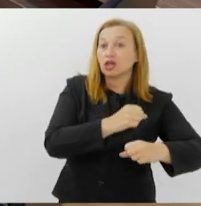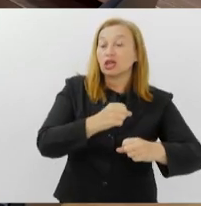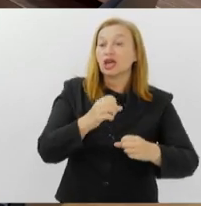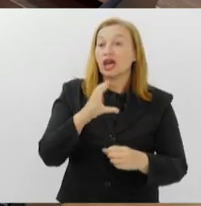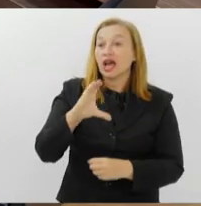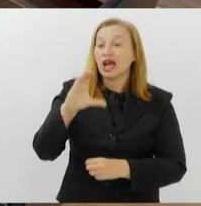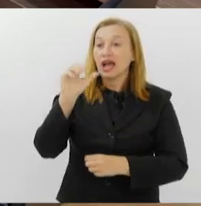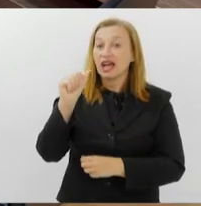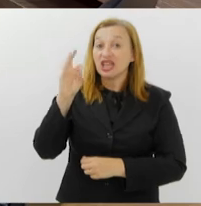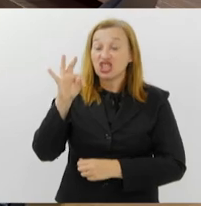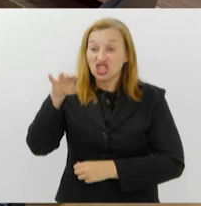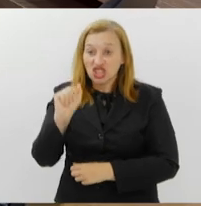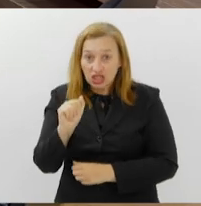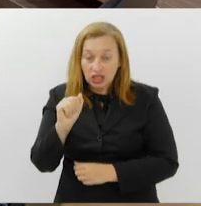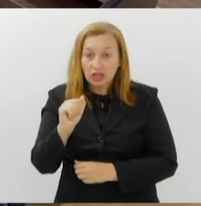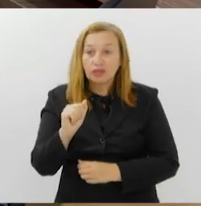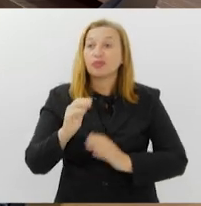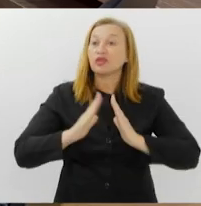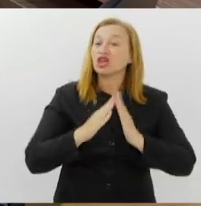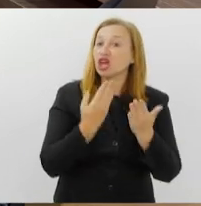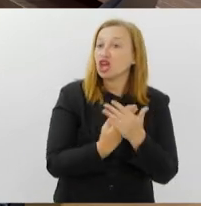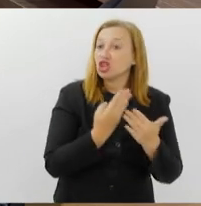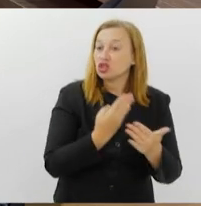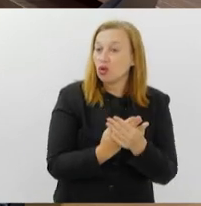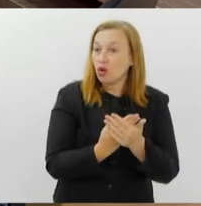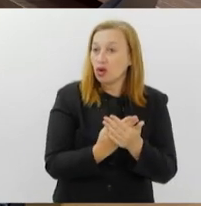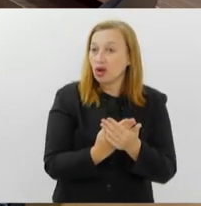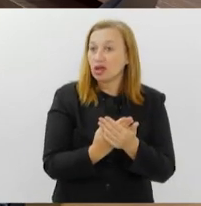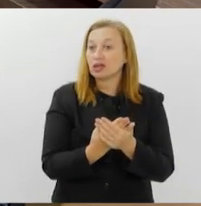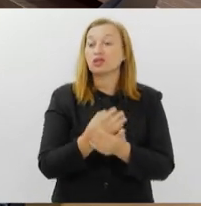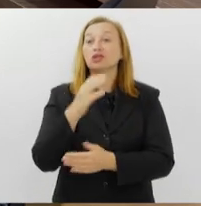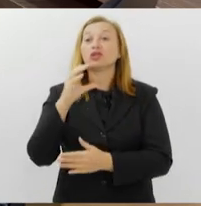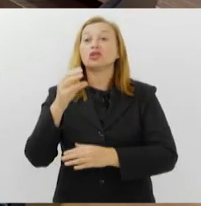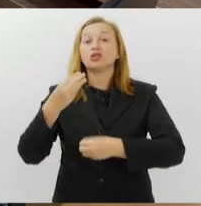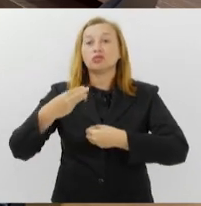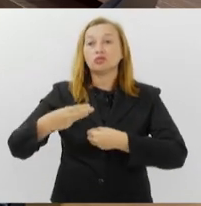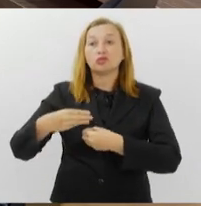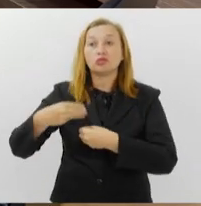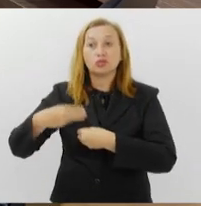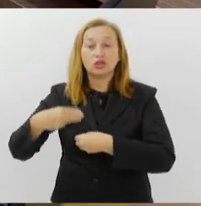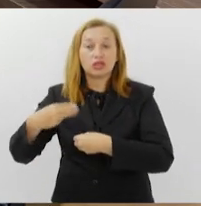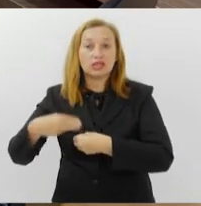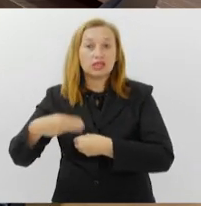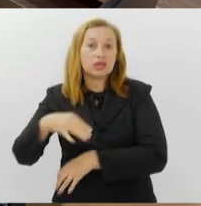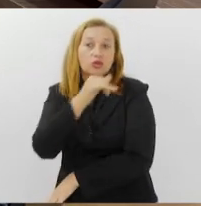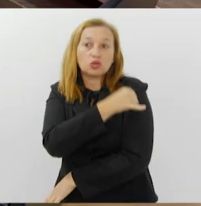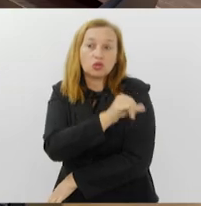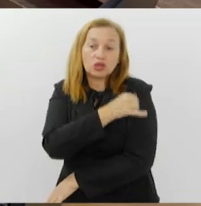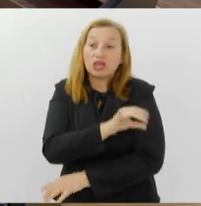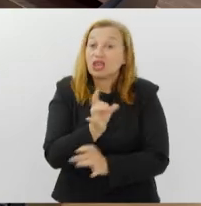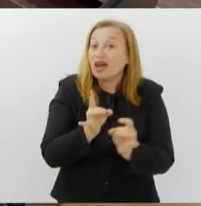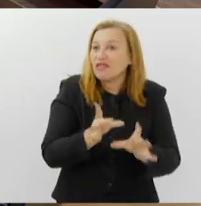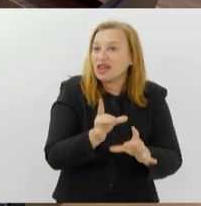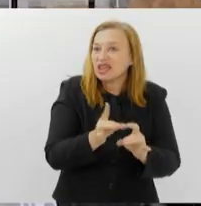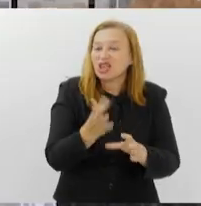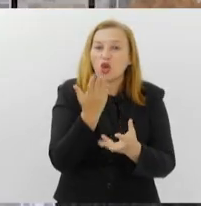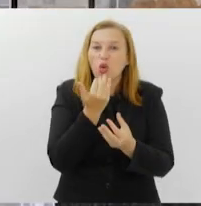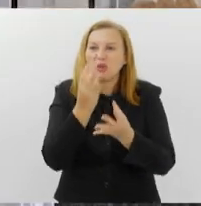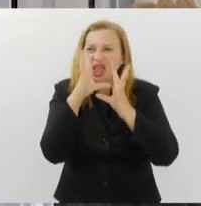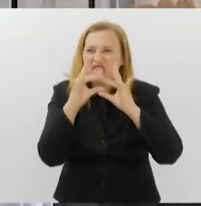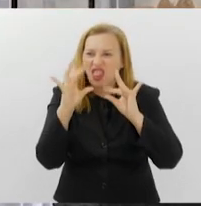fundamental e infantil aqui no município do Rio. As escolas estavam vendendo em suas cantinas alimentos